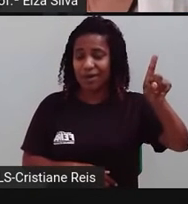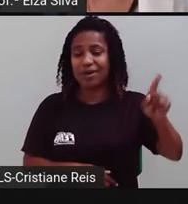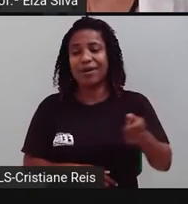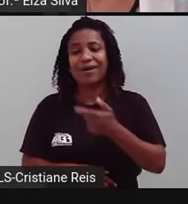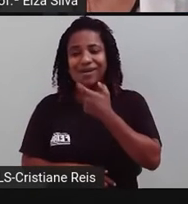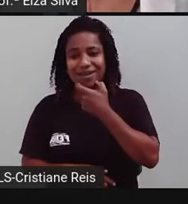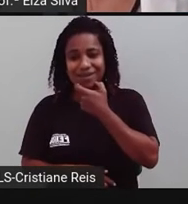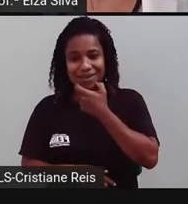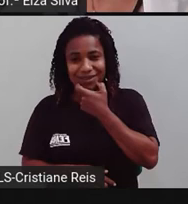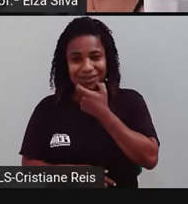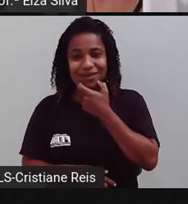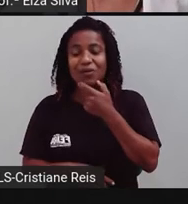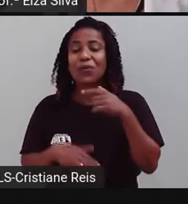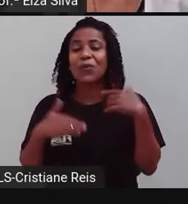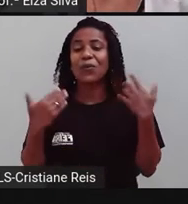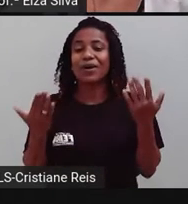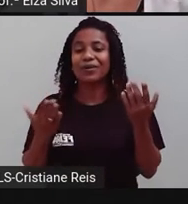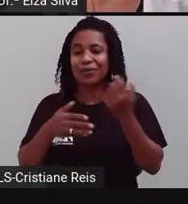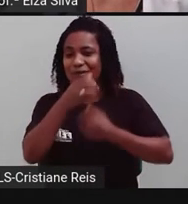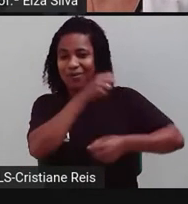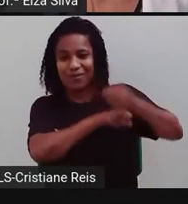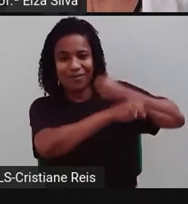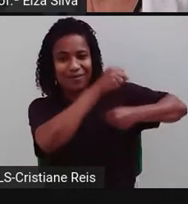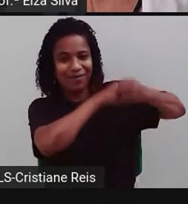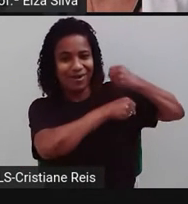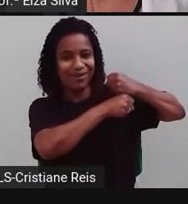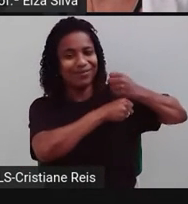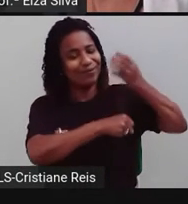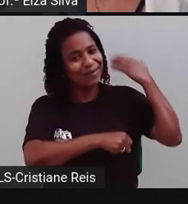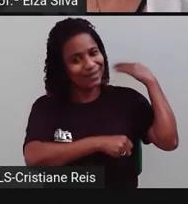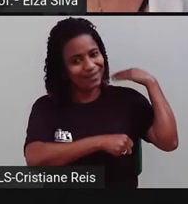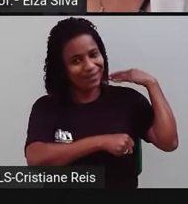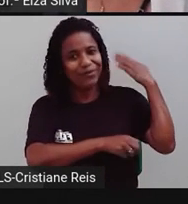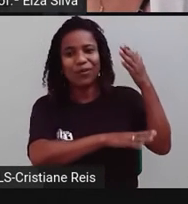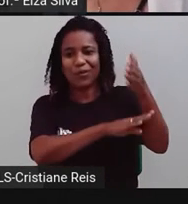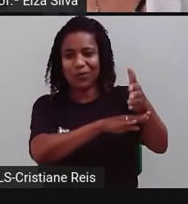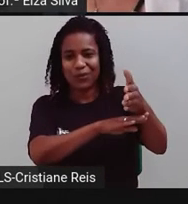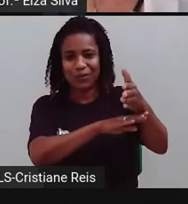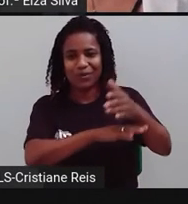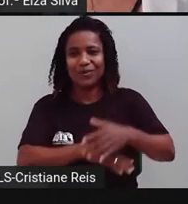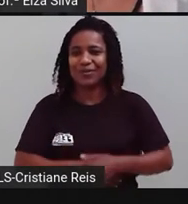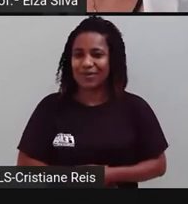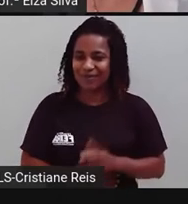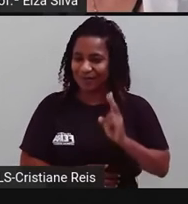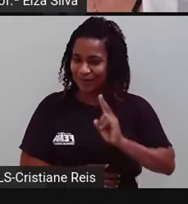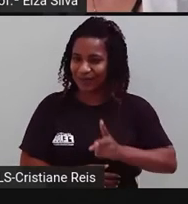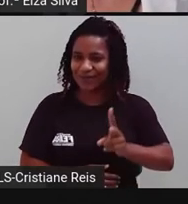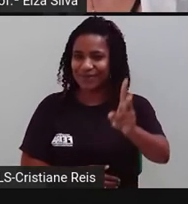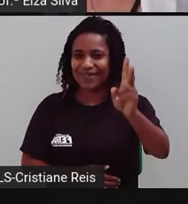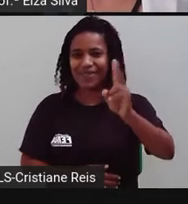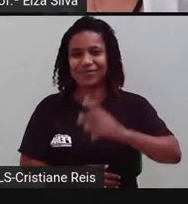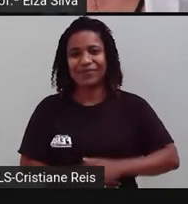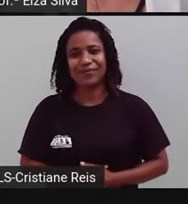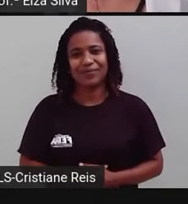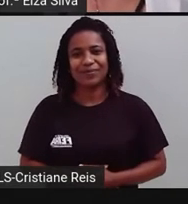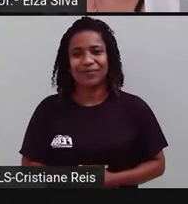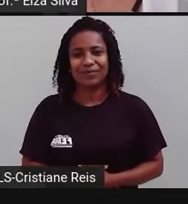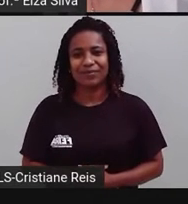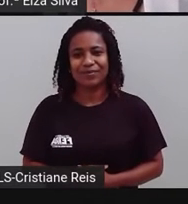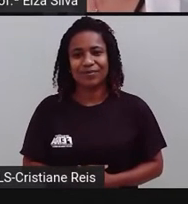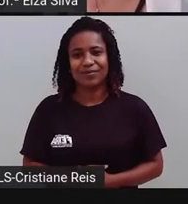Então, fomos em Londres ano passado. Ok? Let's go. So,